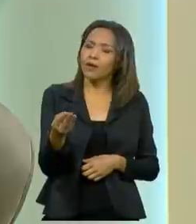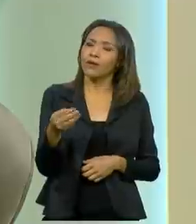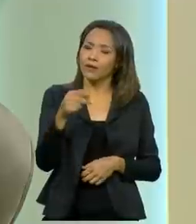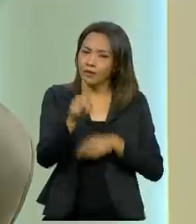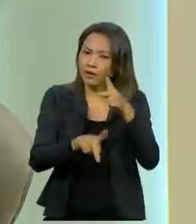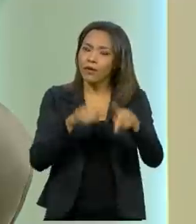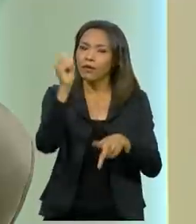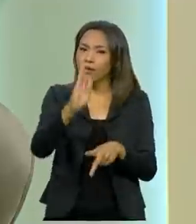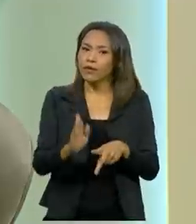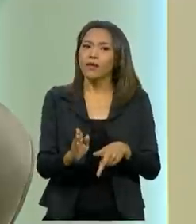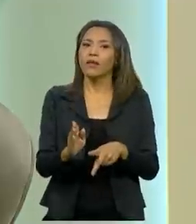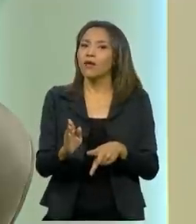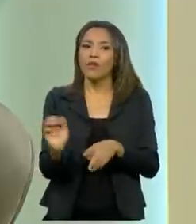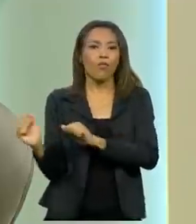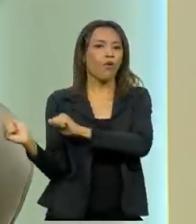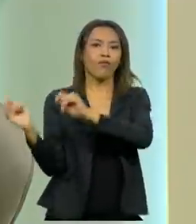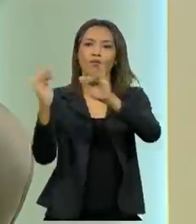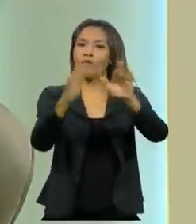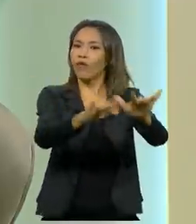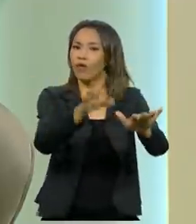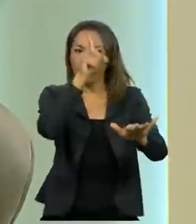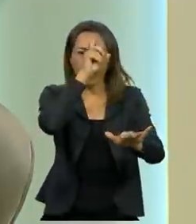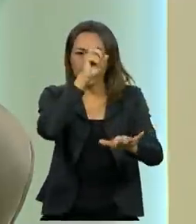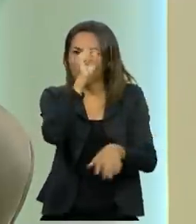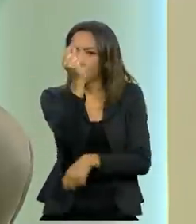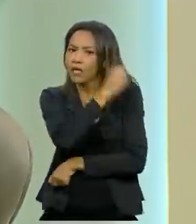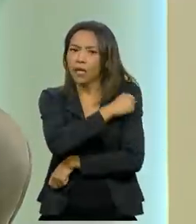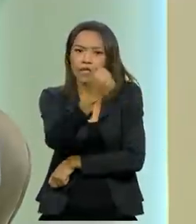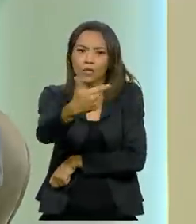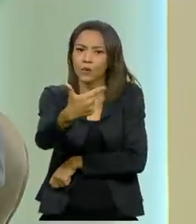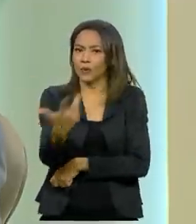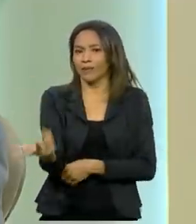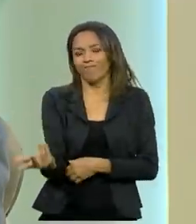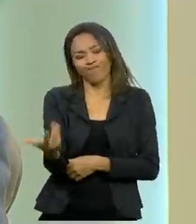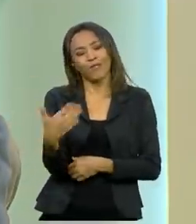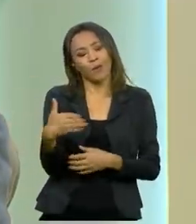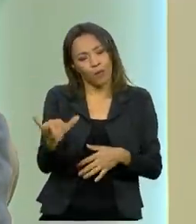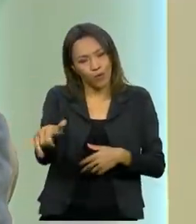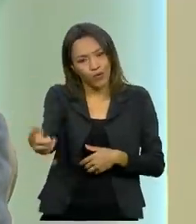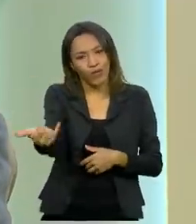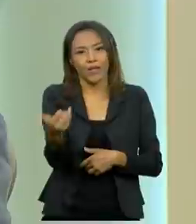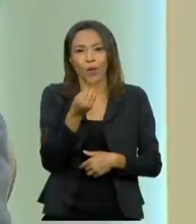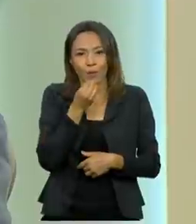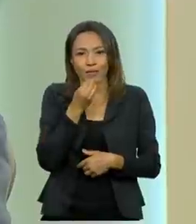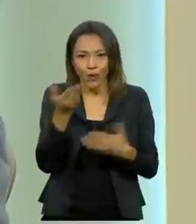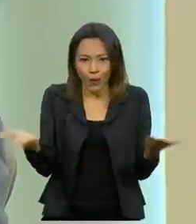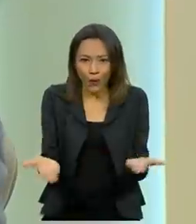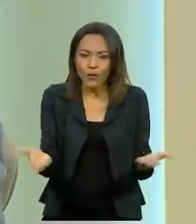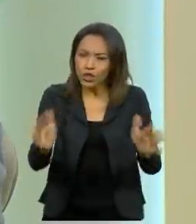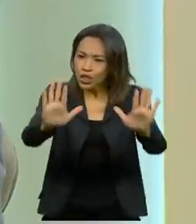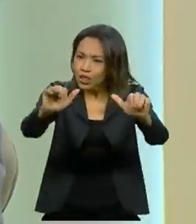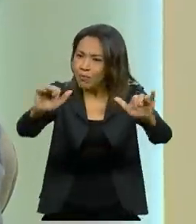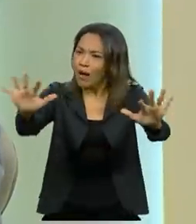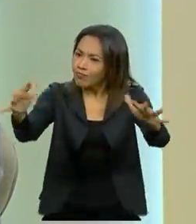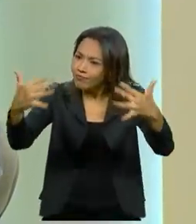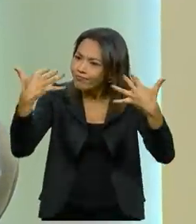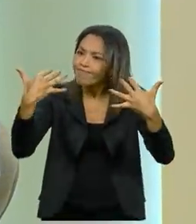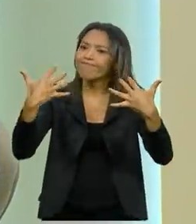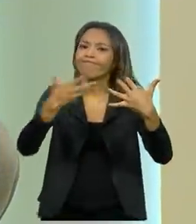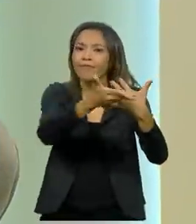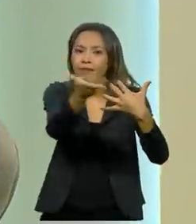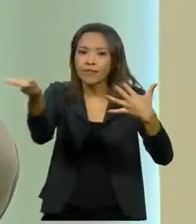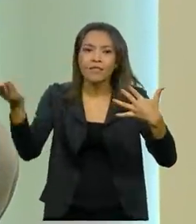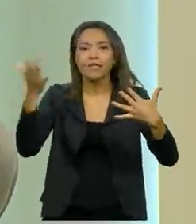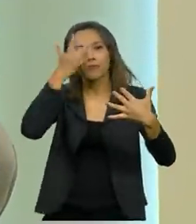não foram tomar a segunda dose de vacina. Então, aproveito a oportunidade para conclamar essas pessoas que procurem